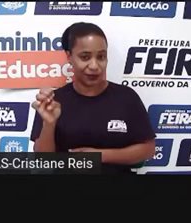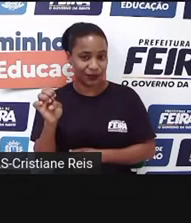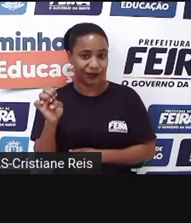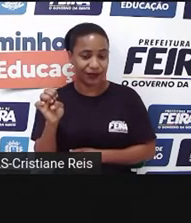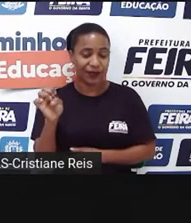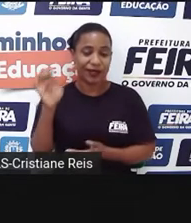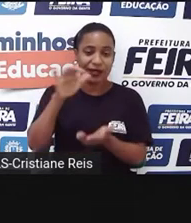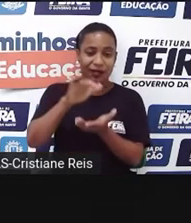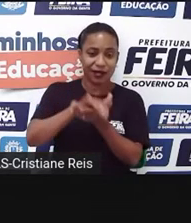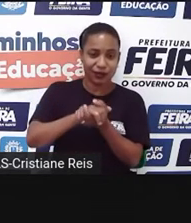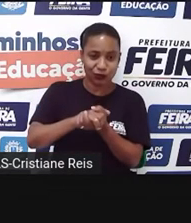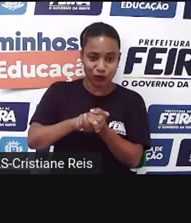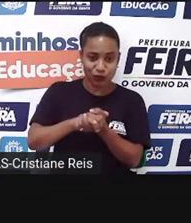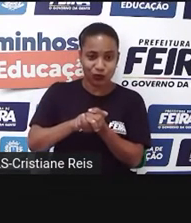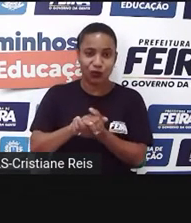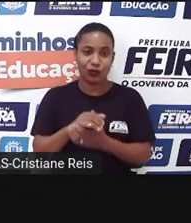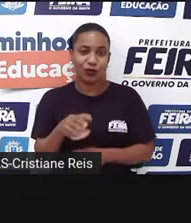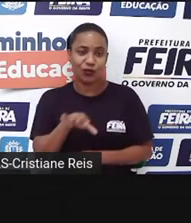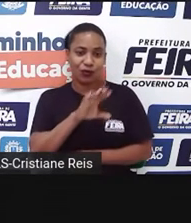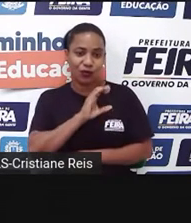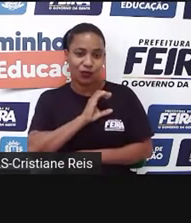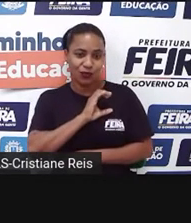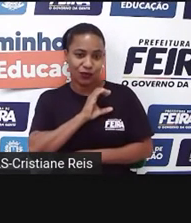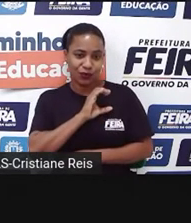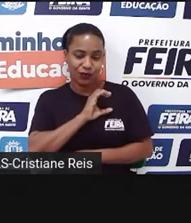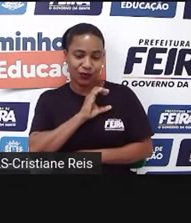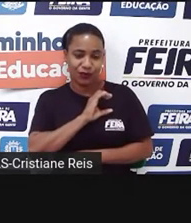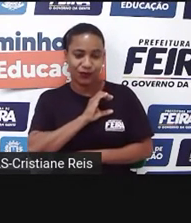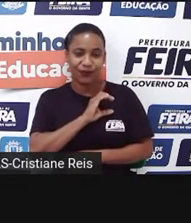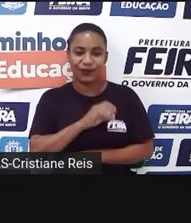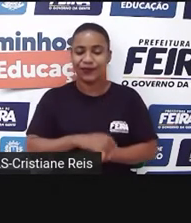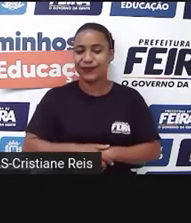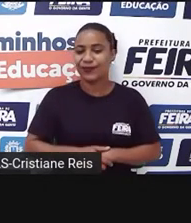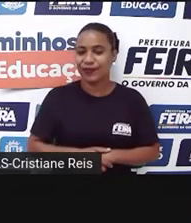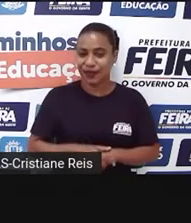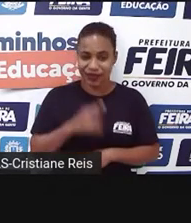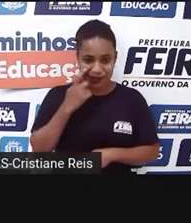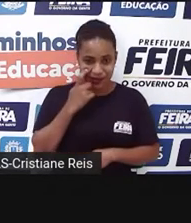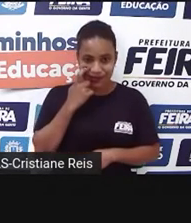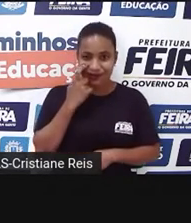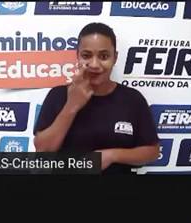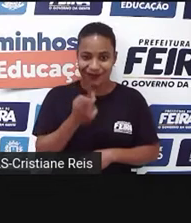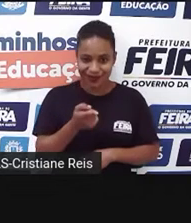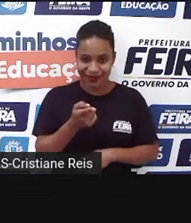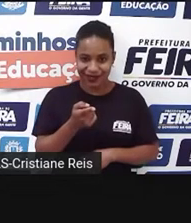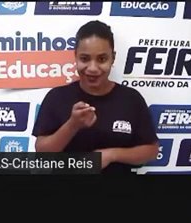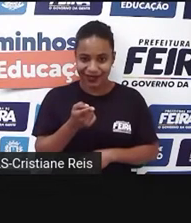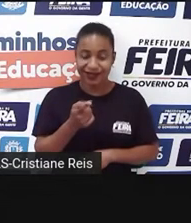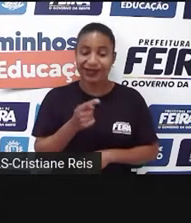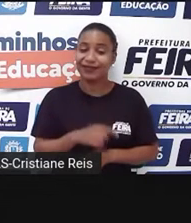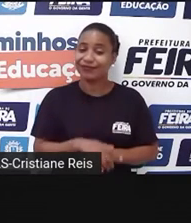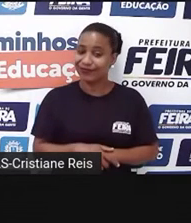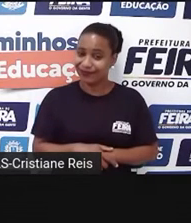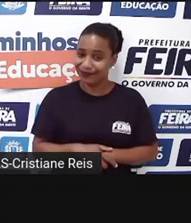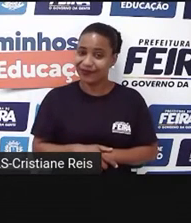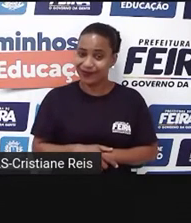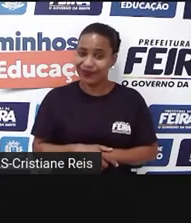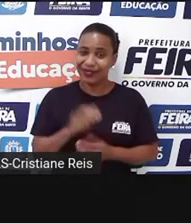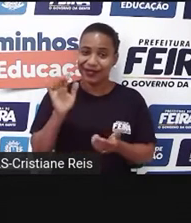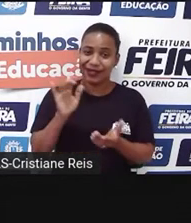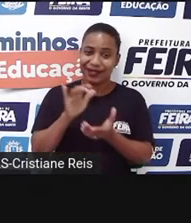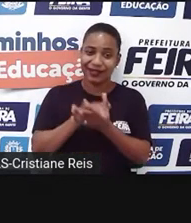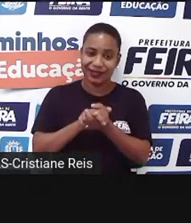se casou com seu cunhado. Então, vejam que o verbo casar em inglês é marry, que termina com Y.